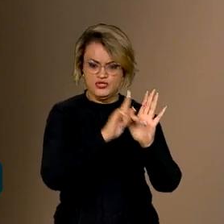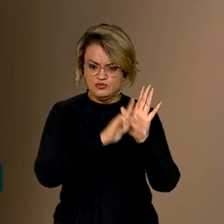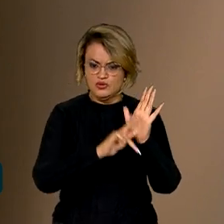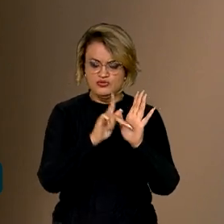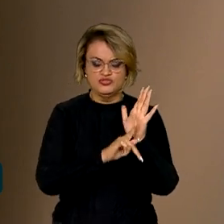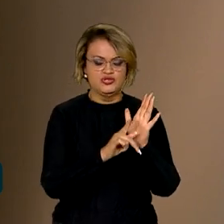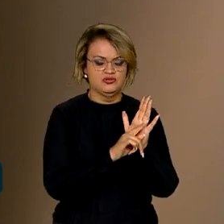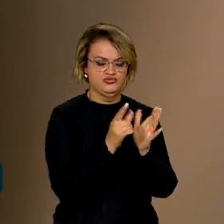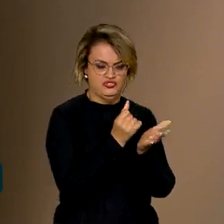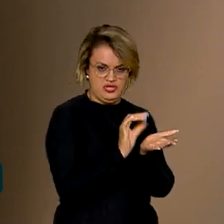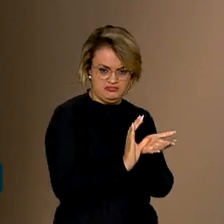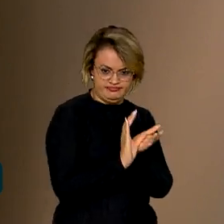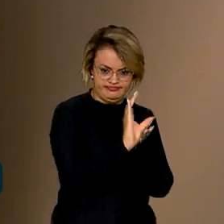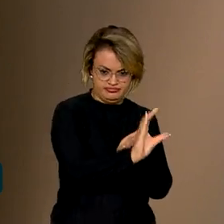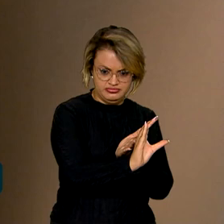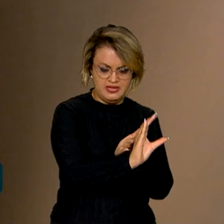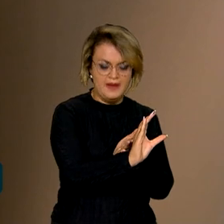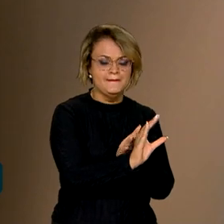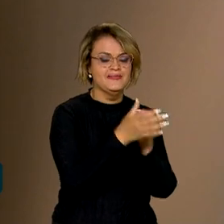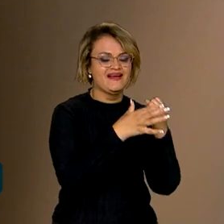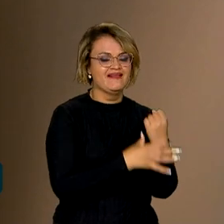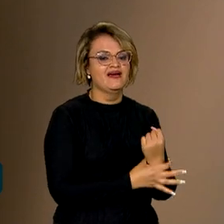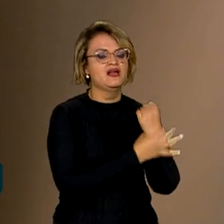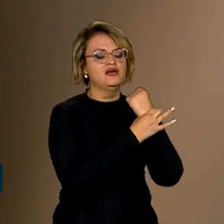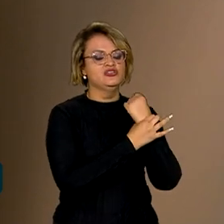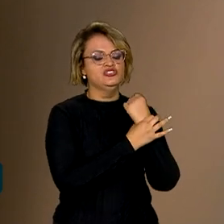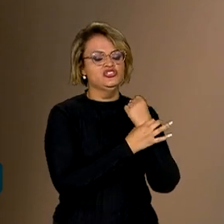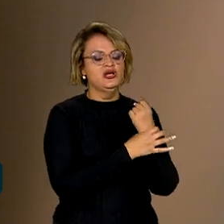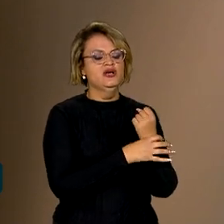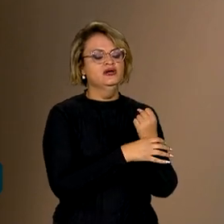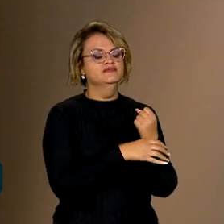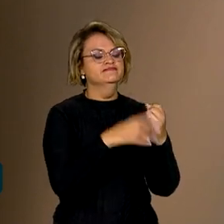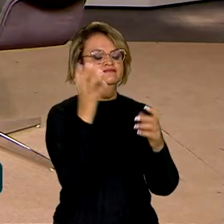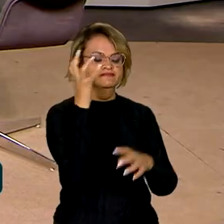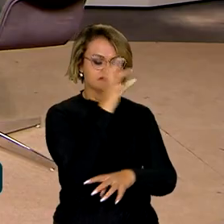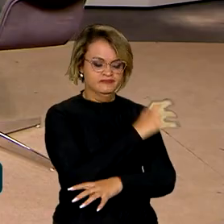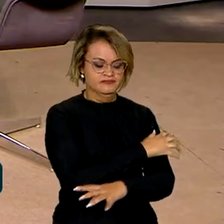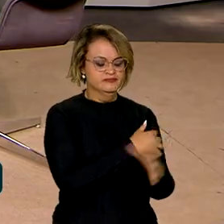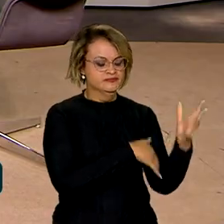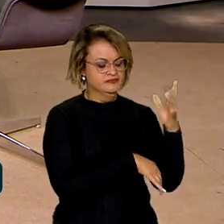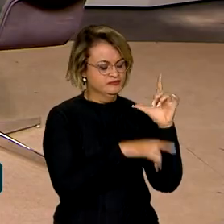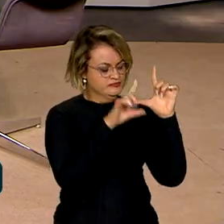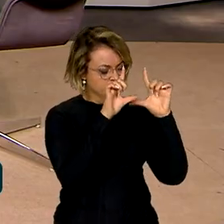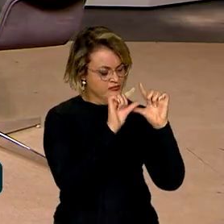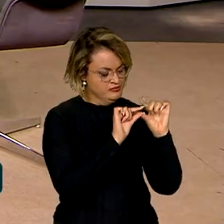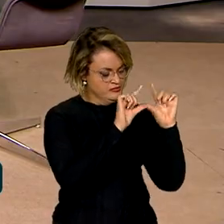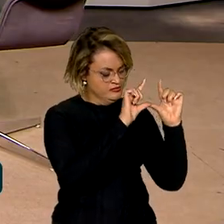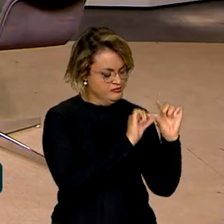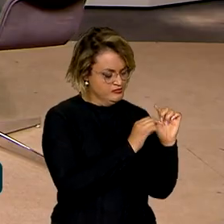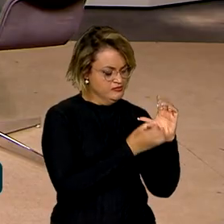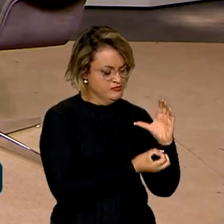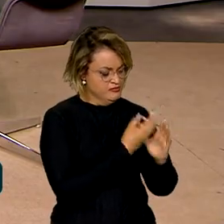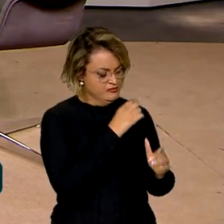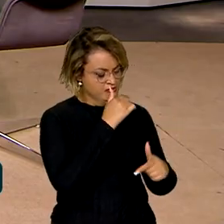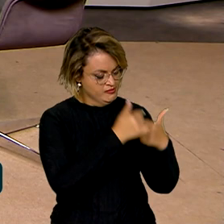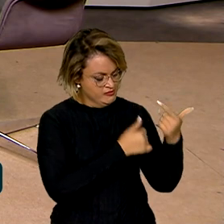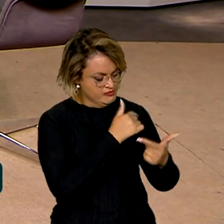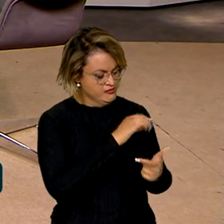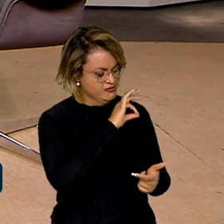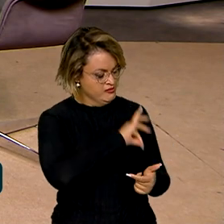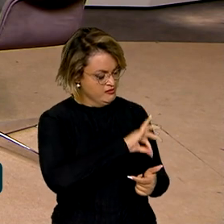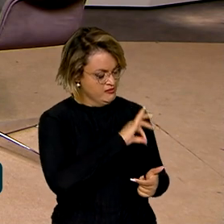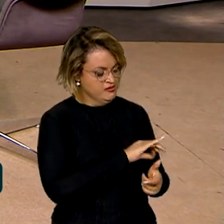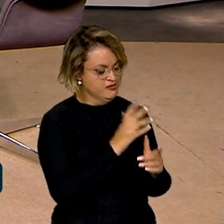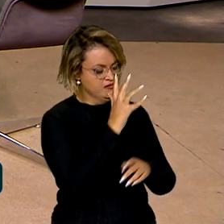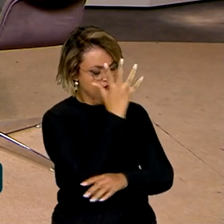recebem esses recursos para garantir mais redução do desmatamento, geração de emprego e renda para manter a floresta